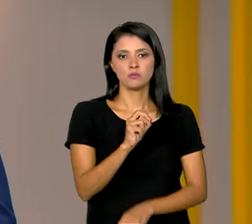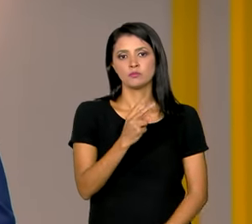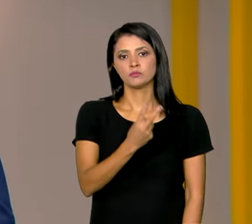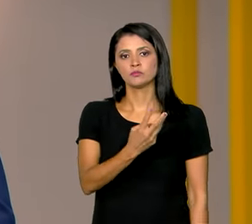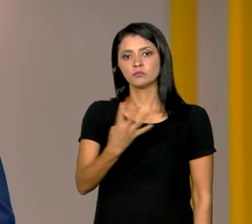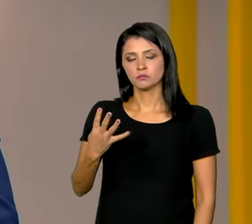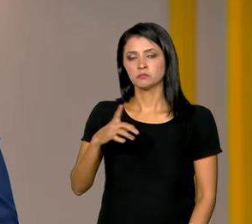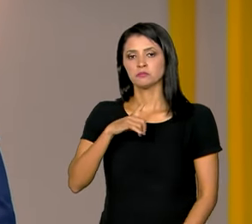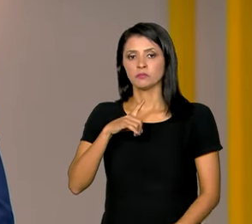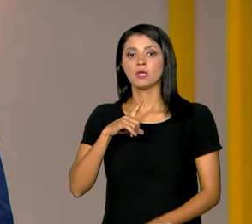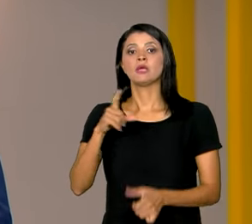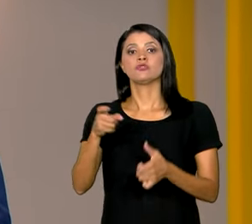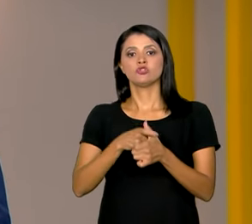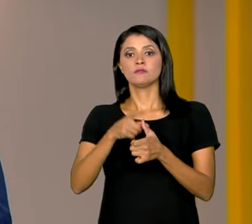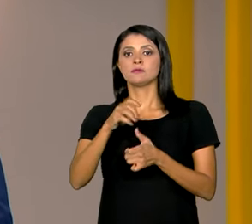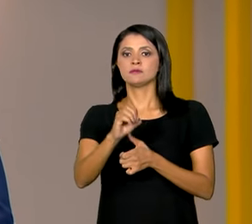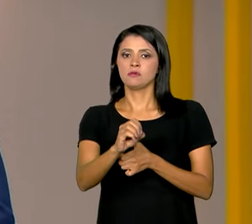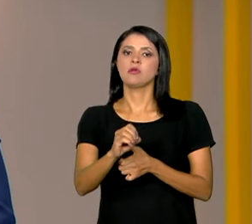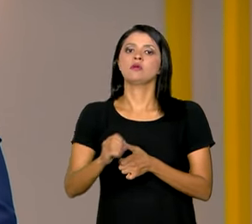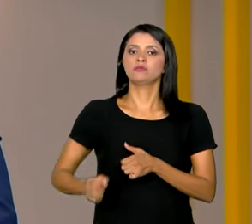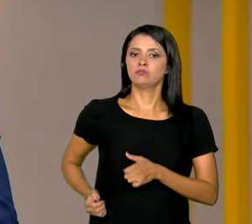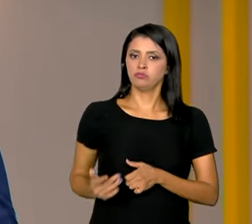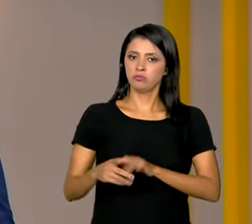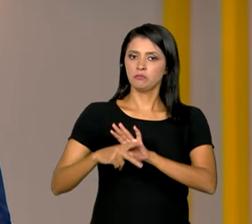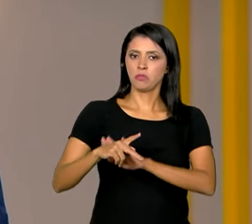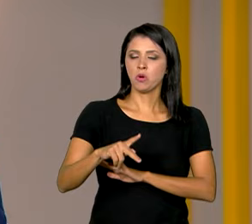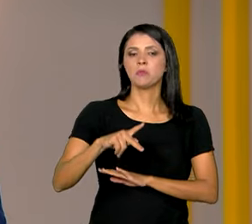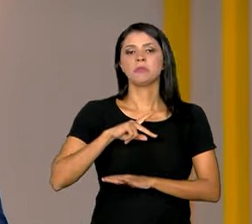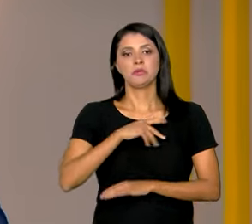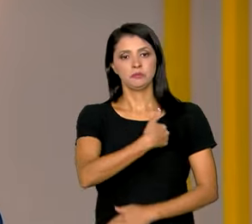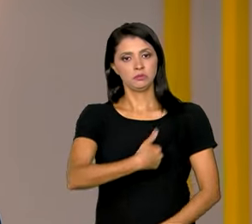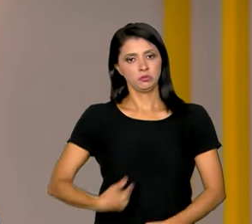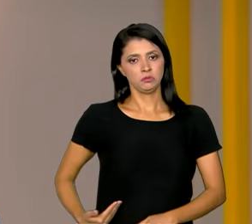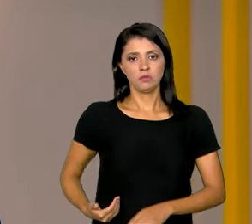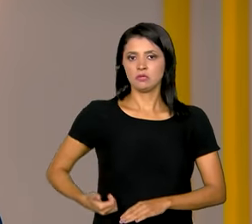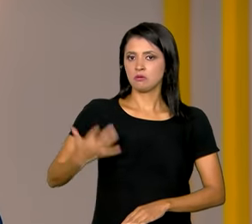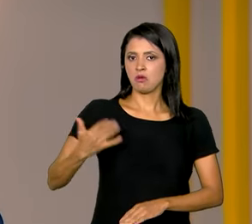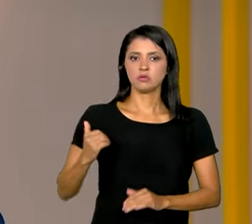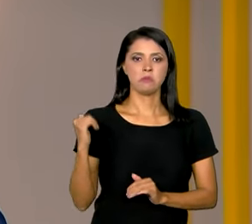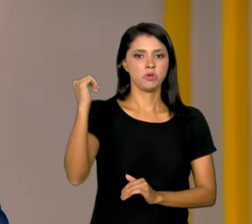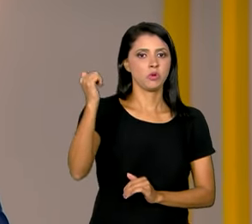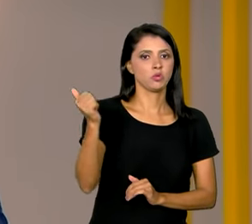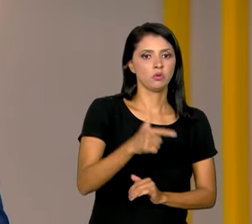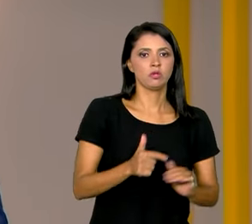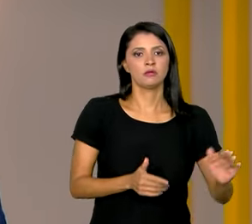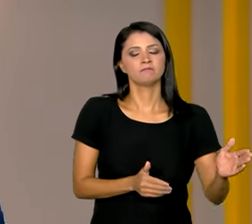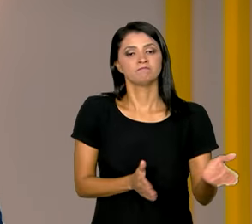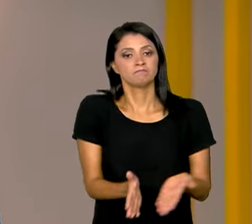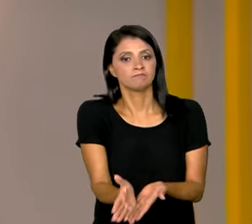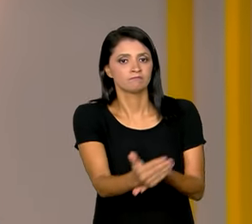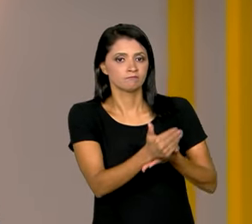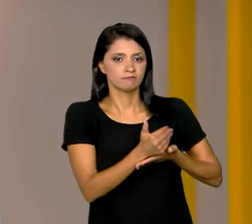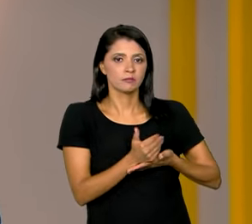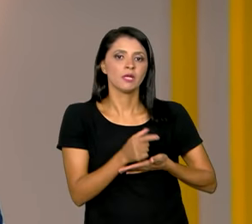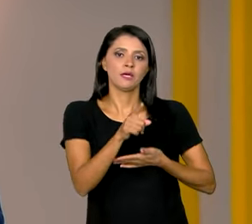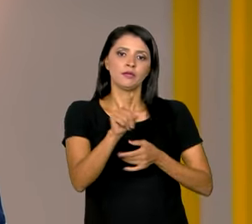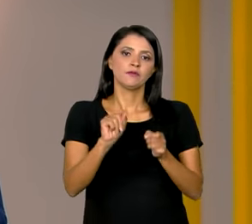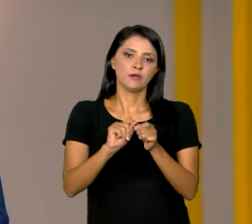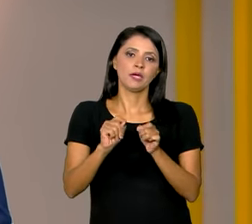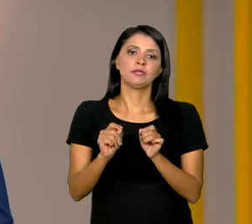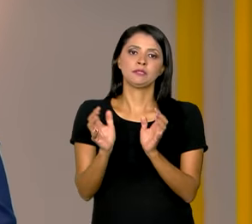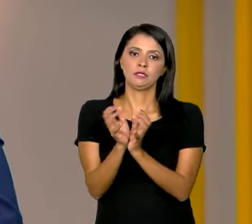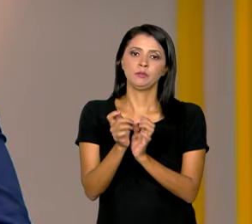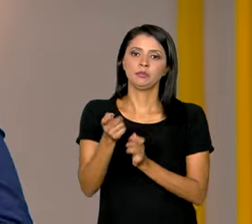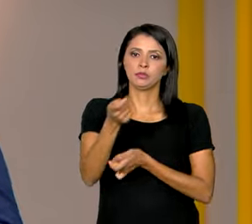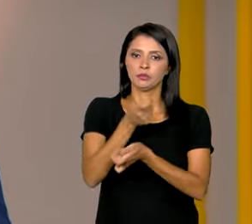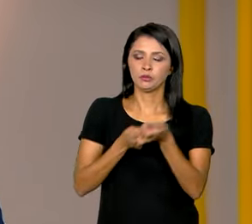prevê déficit zero nas contas públicas, sem gastos maiores do que as receitas, o que está levando a equipe econômica a